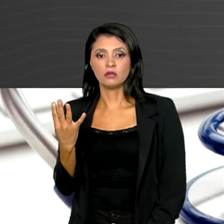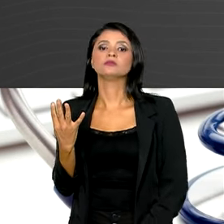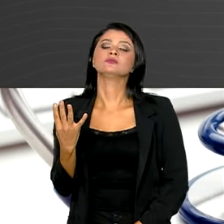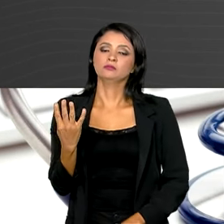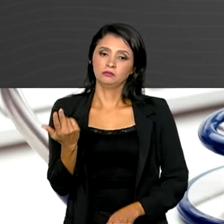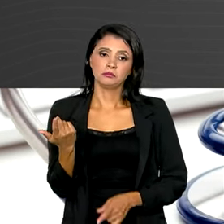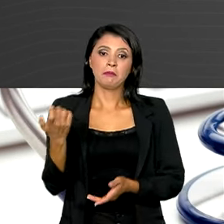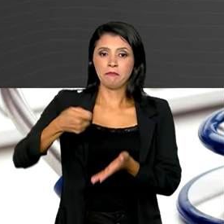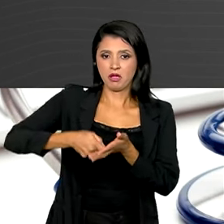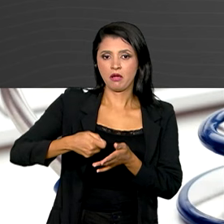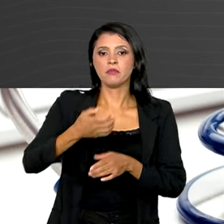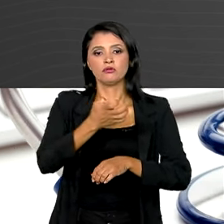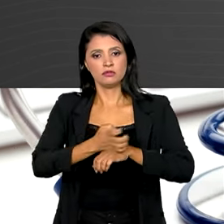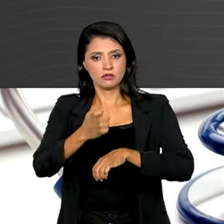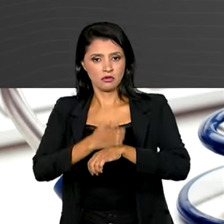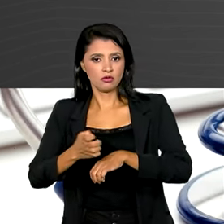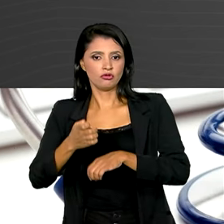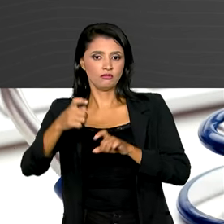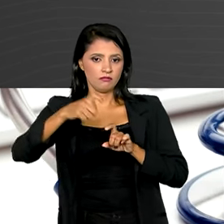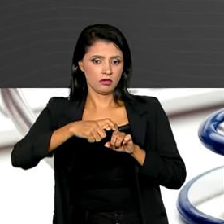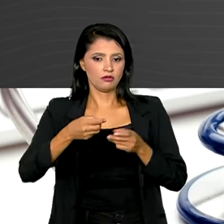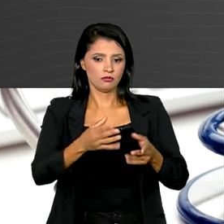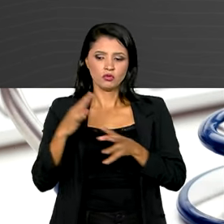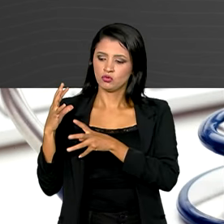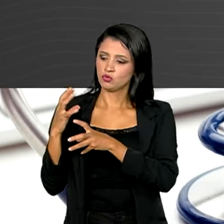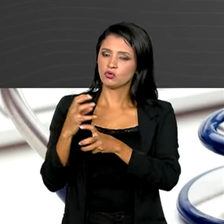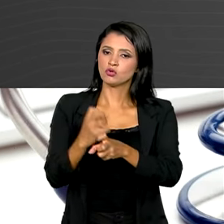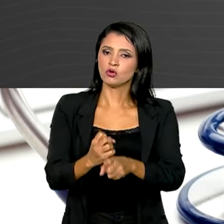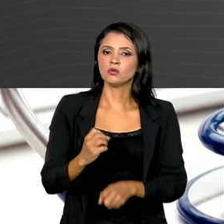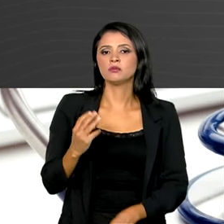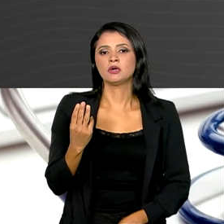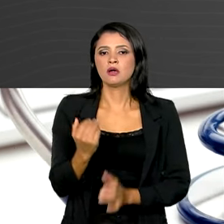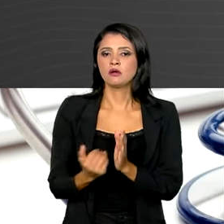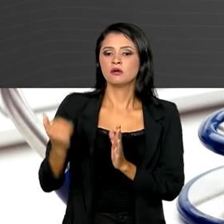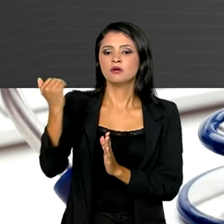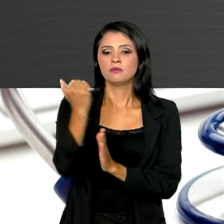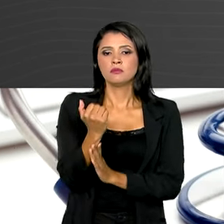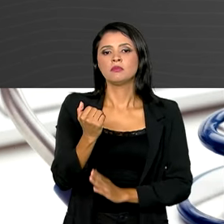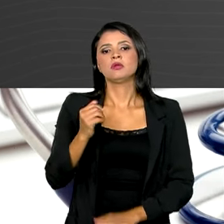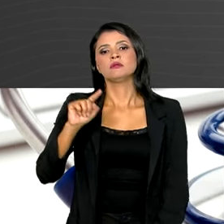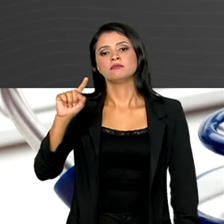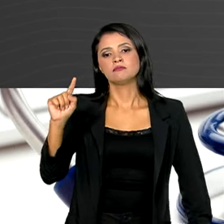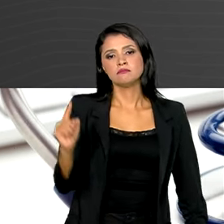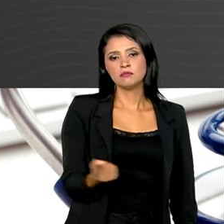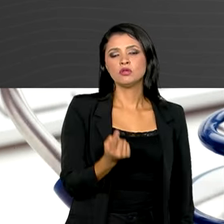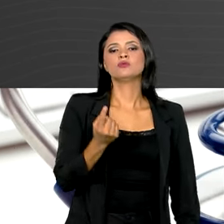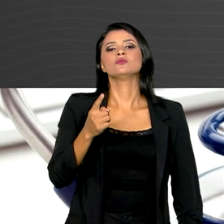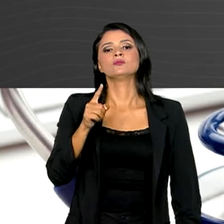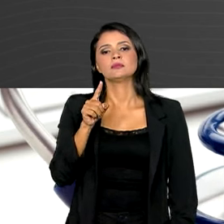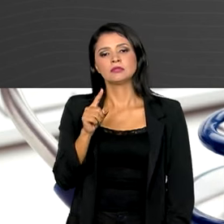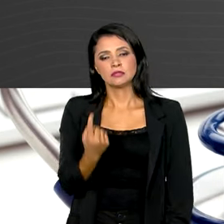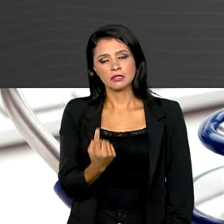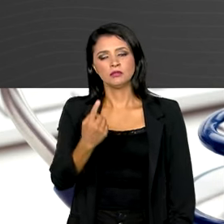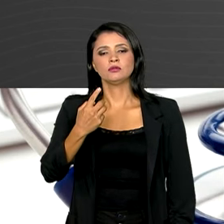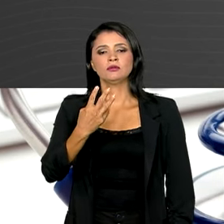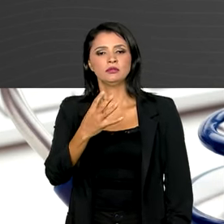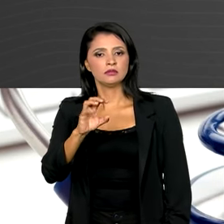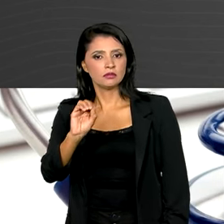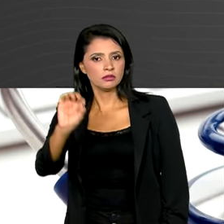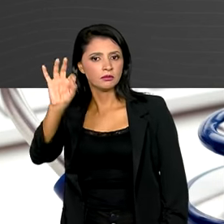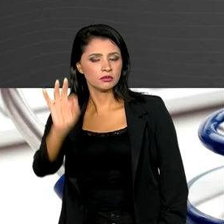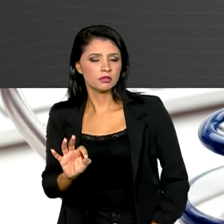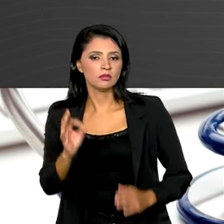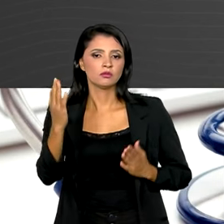bolsas concedidas. O número total representa um aumento de 1.130% em